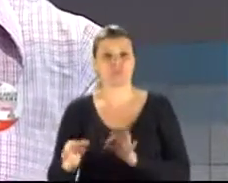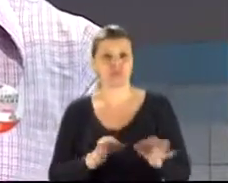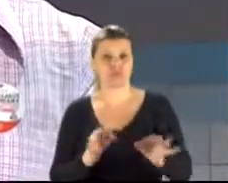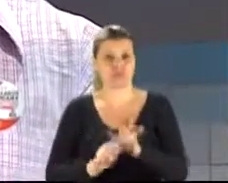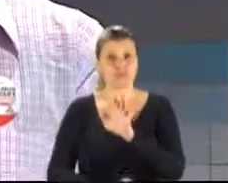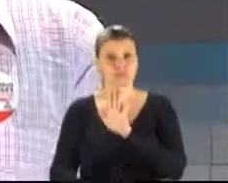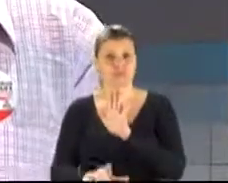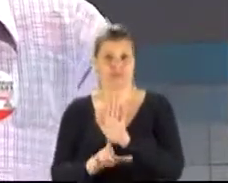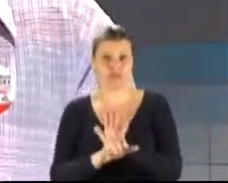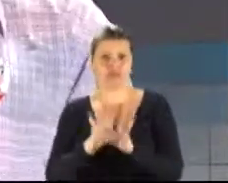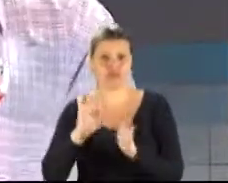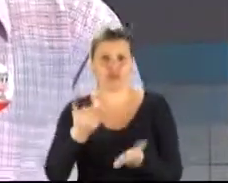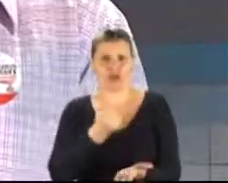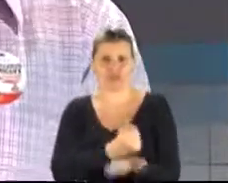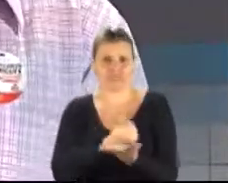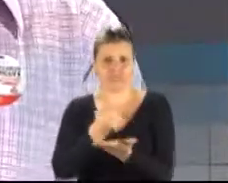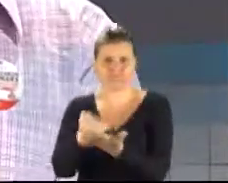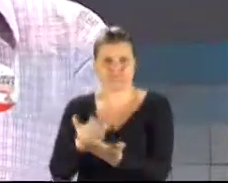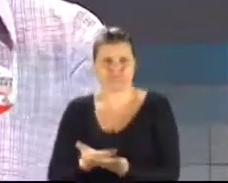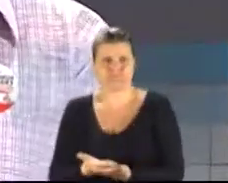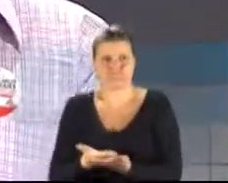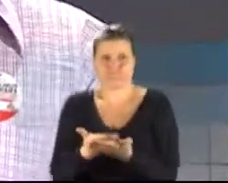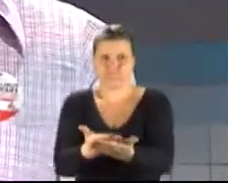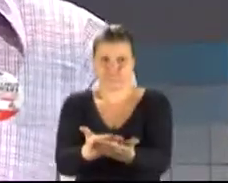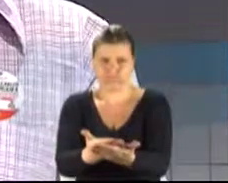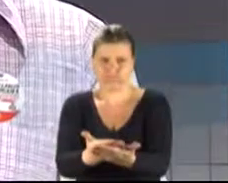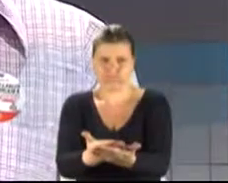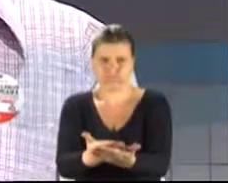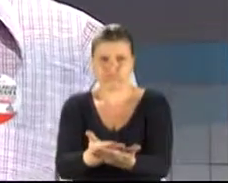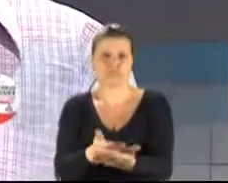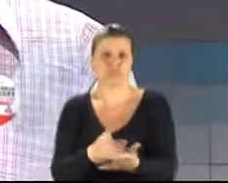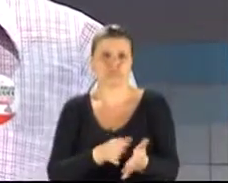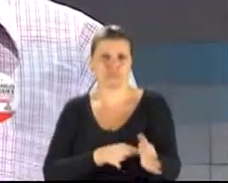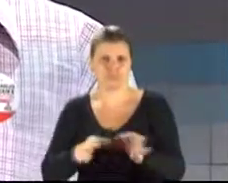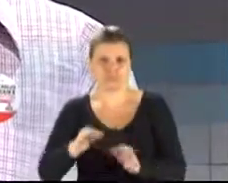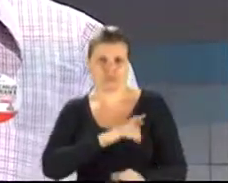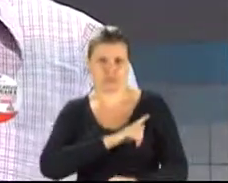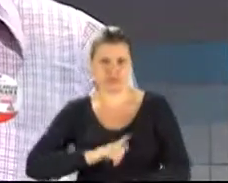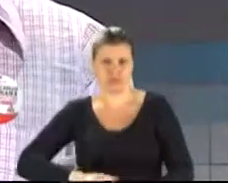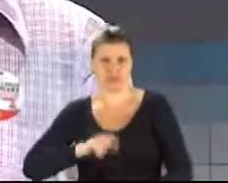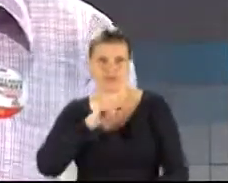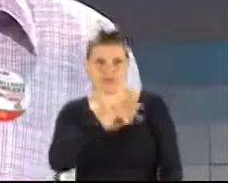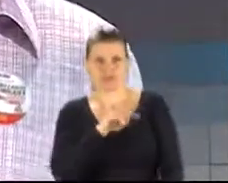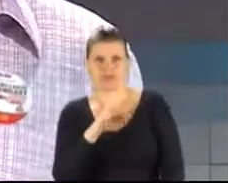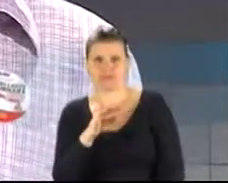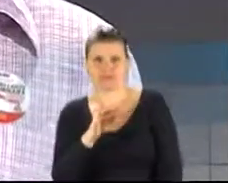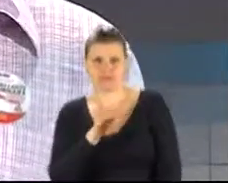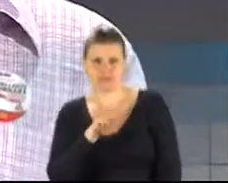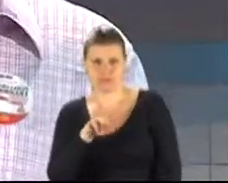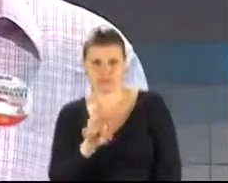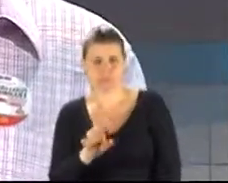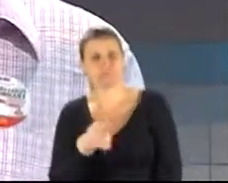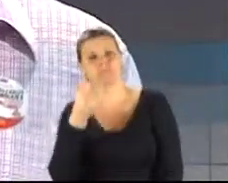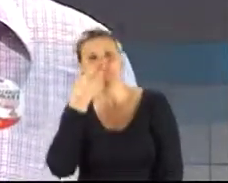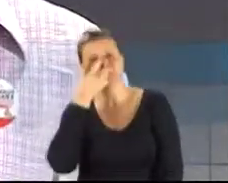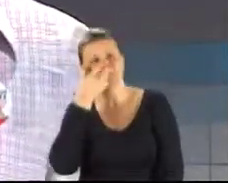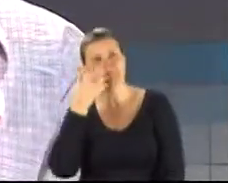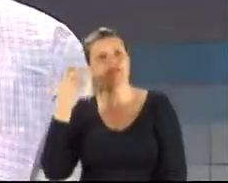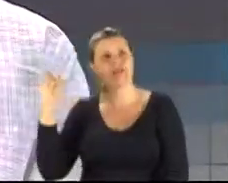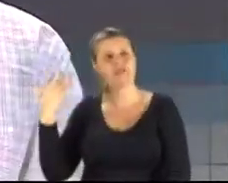projeto de governo, no TRE, de que como era na década de 60,